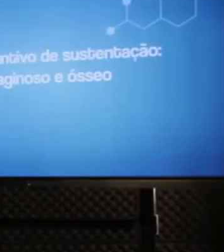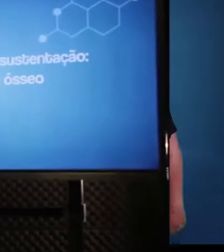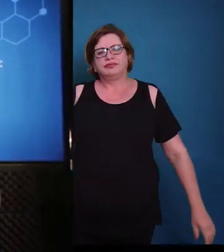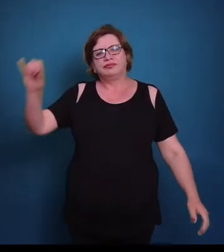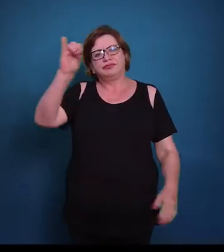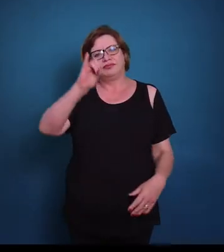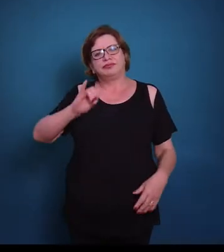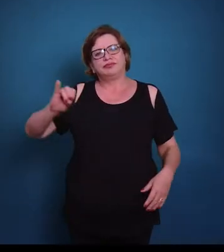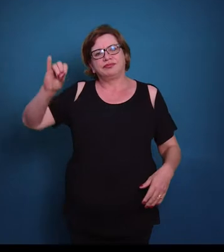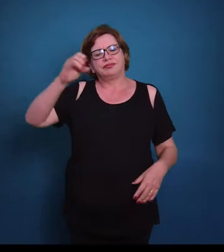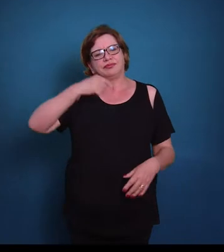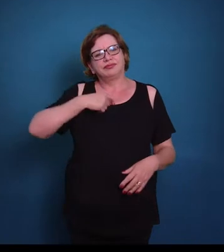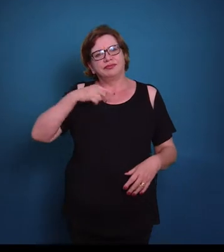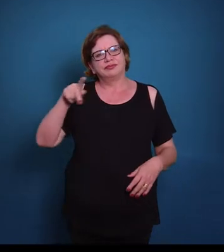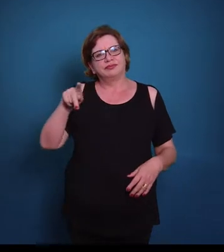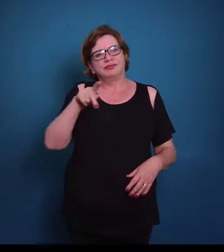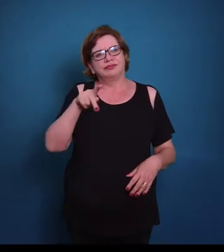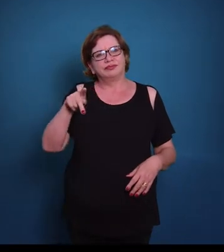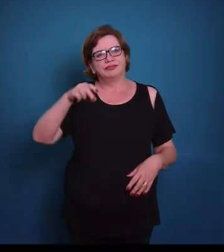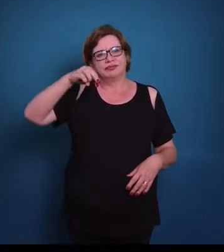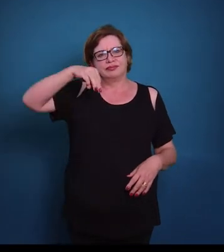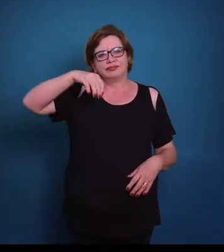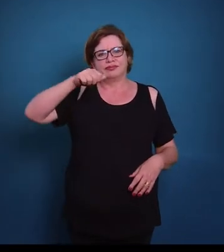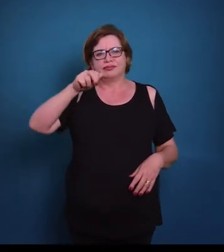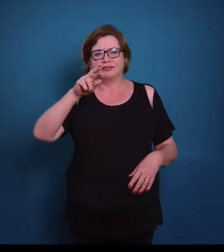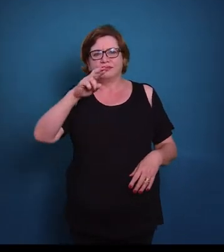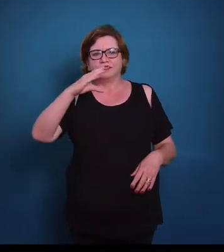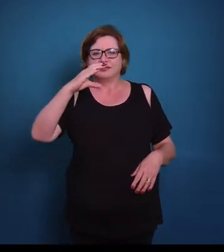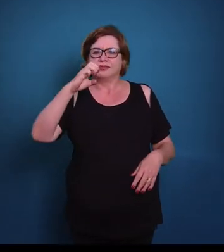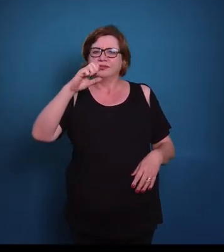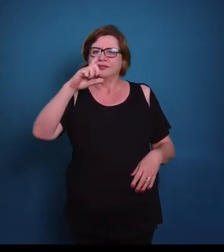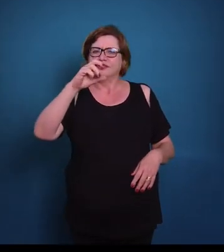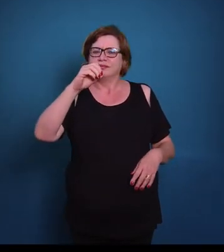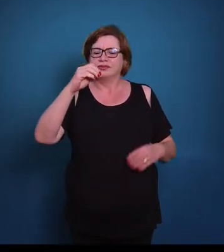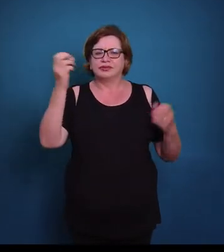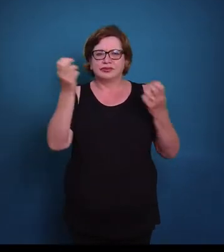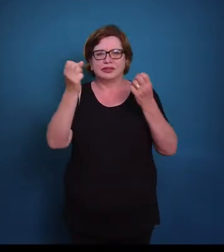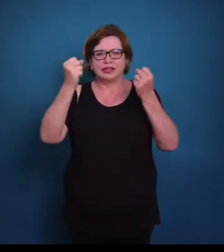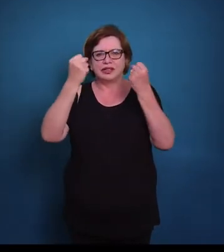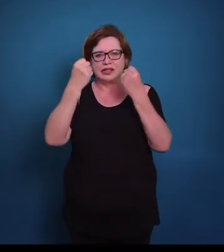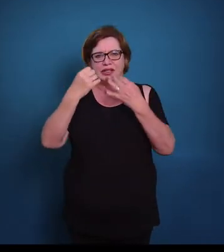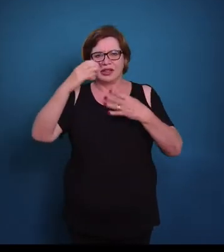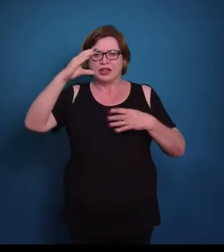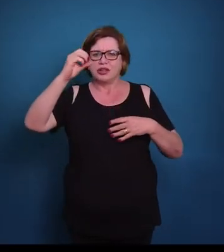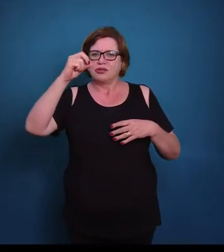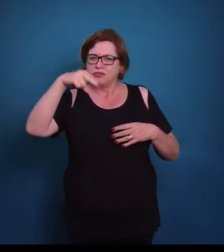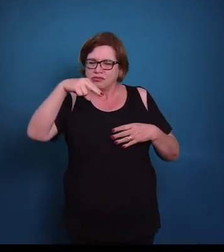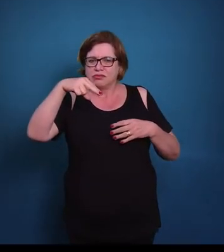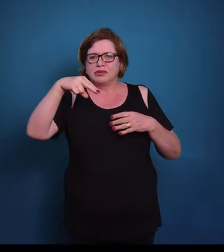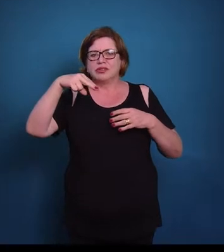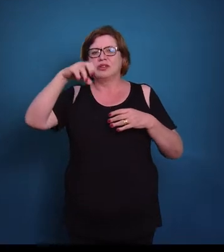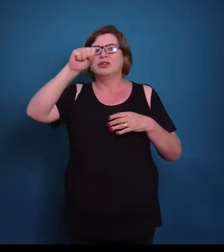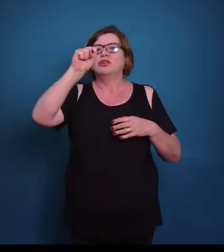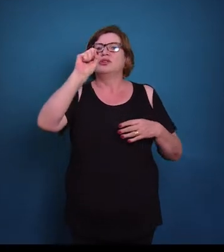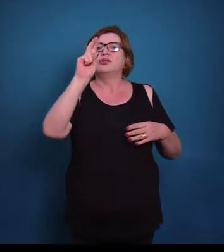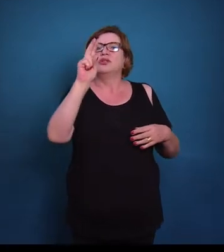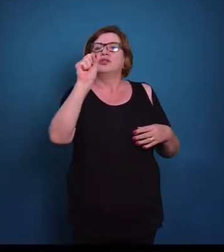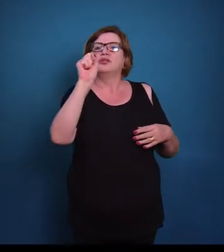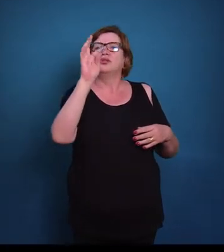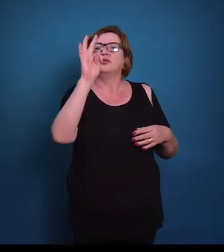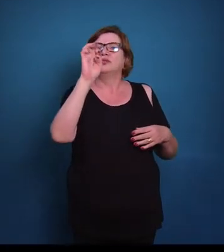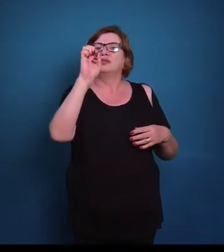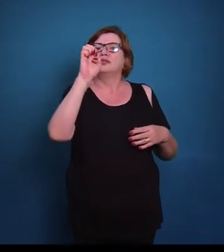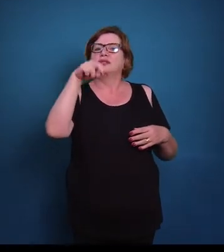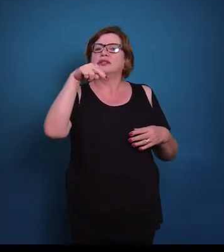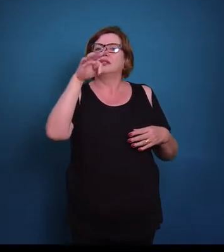Olá pessoal, sou o professor Marcelo e hoje nós vamos falar sobre tecido conjuntivo de sustentação, cartilaginoso e ósseo. Então